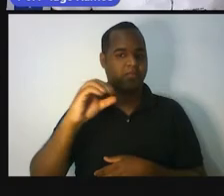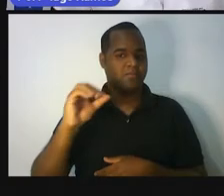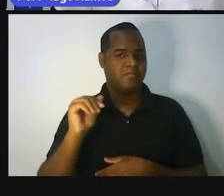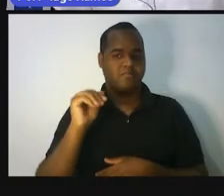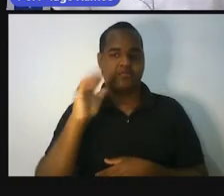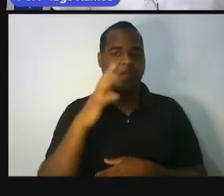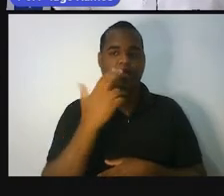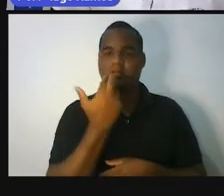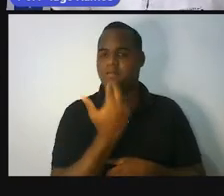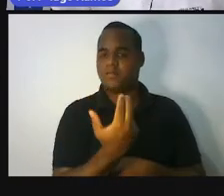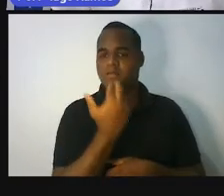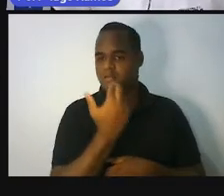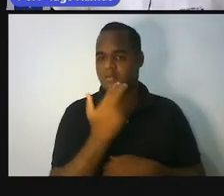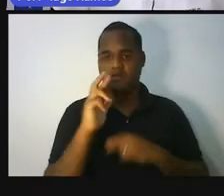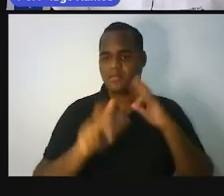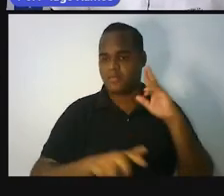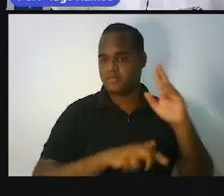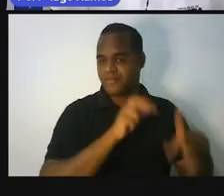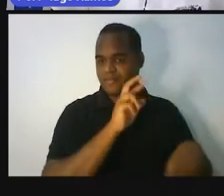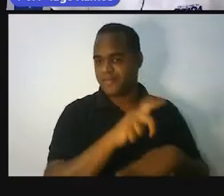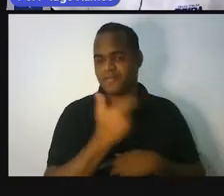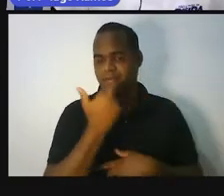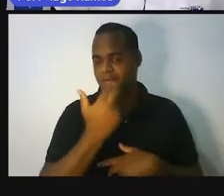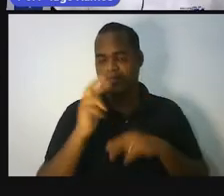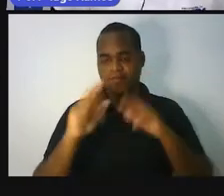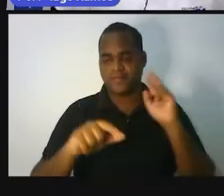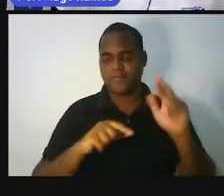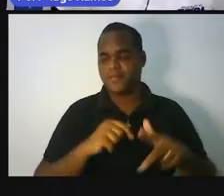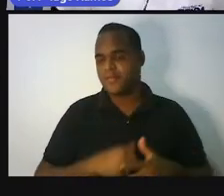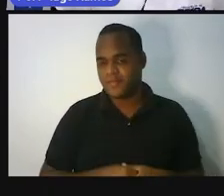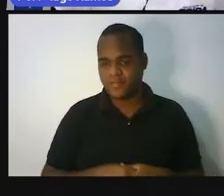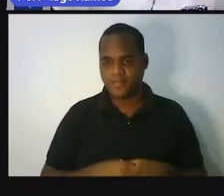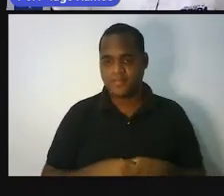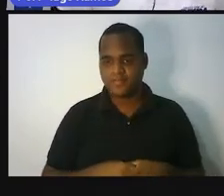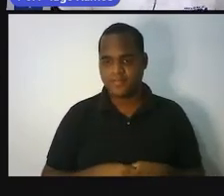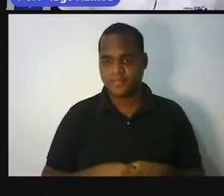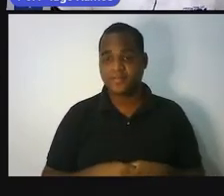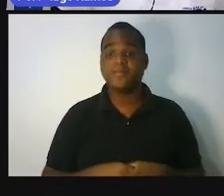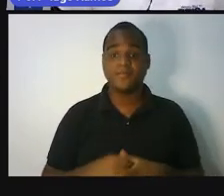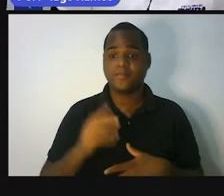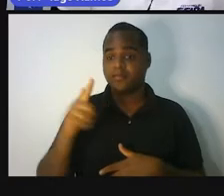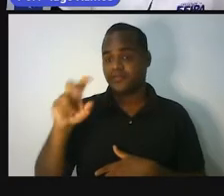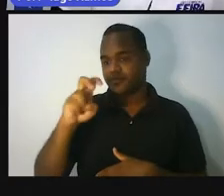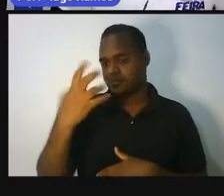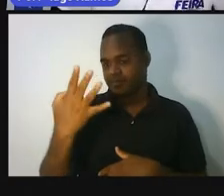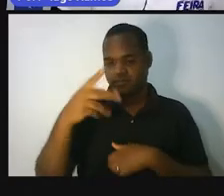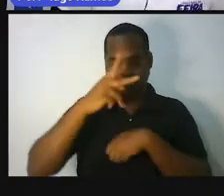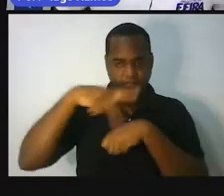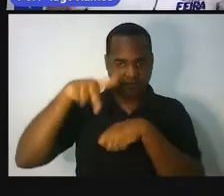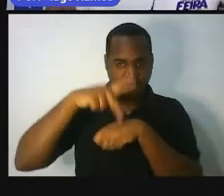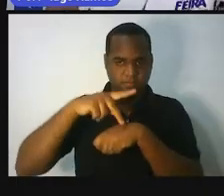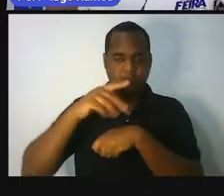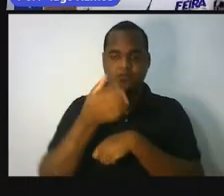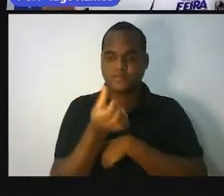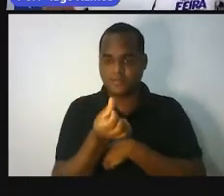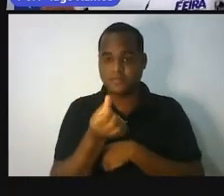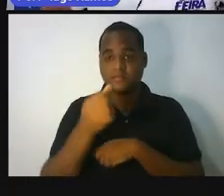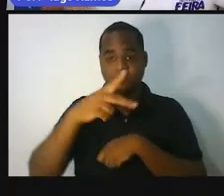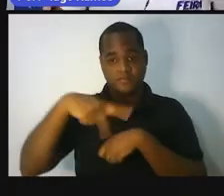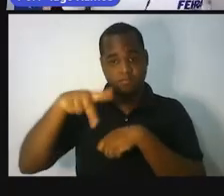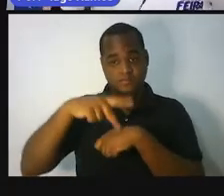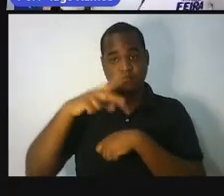200 línguas diferentes. E desses 54 países, seis deles